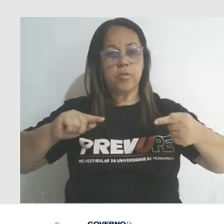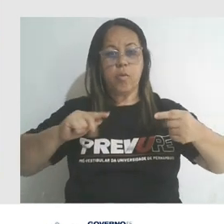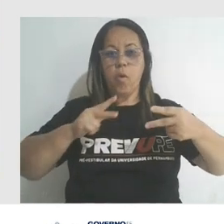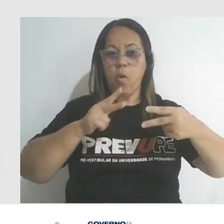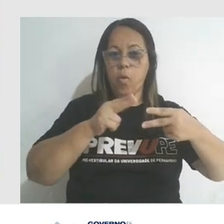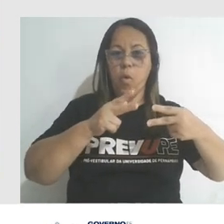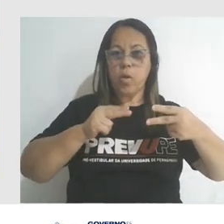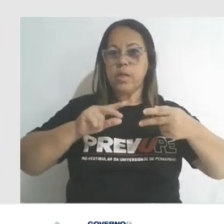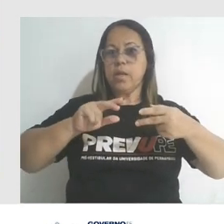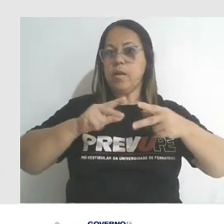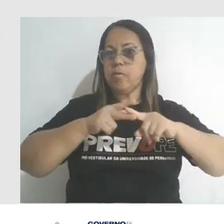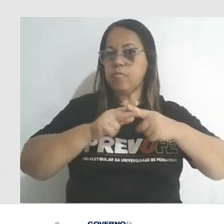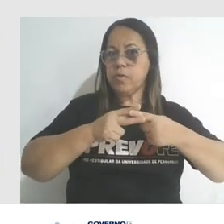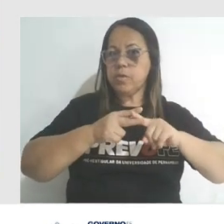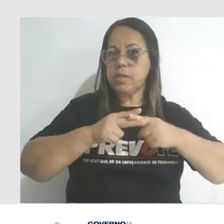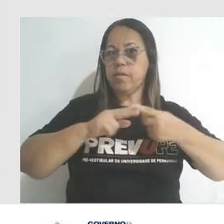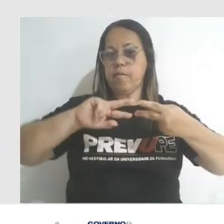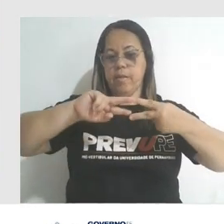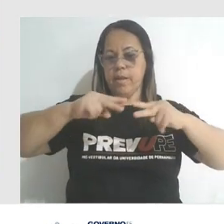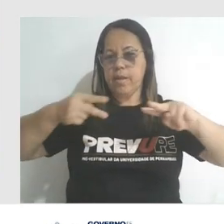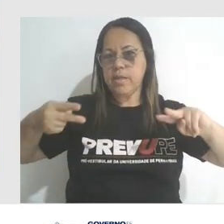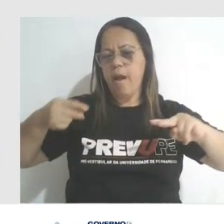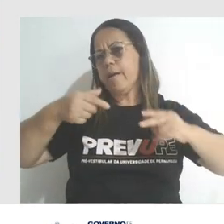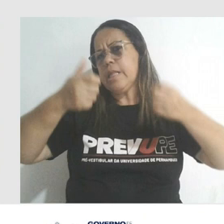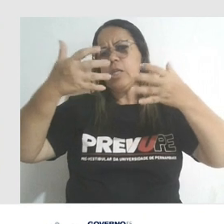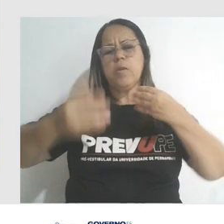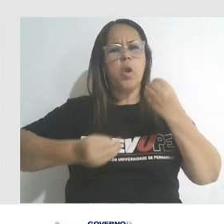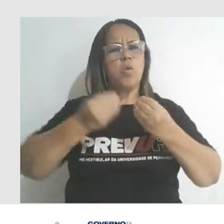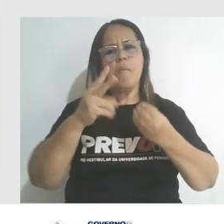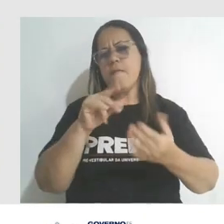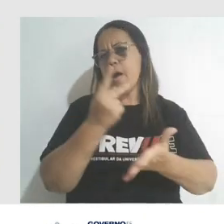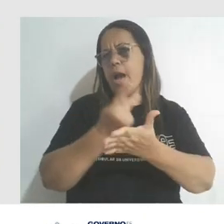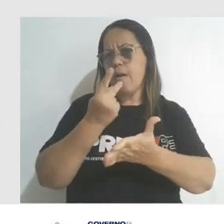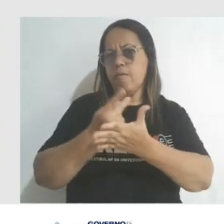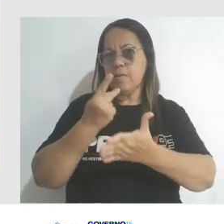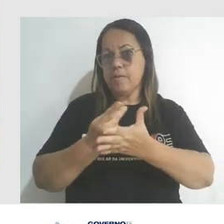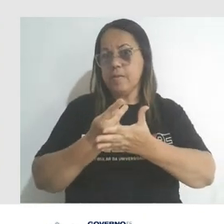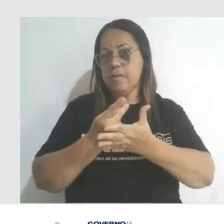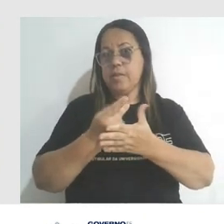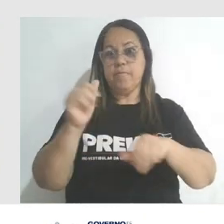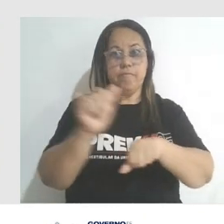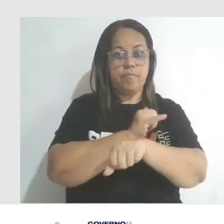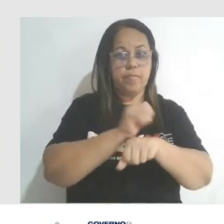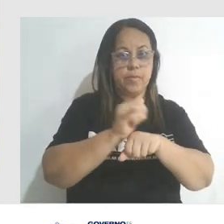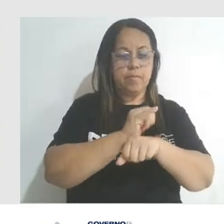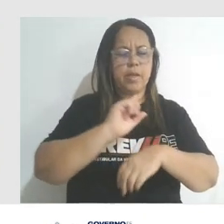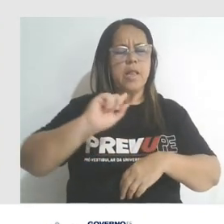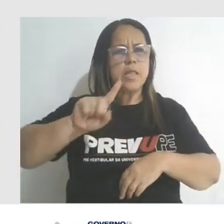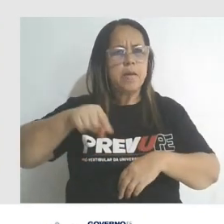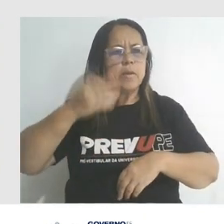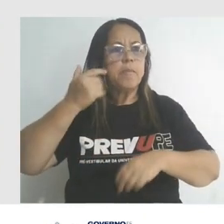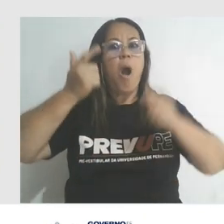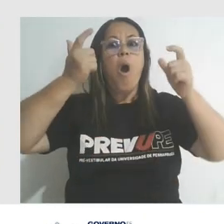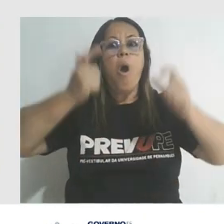reparo de DNA. Então, em seguida, pessoal, ele está explicando aí a técnica, né? Que é desenvolvida. Assim, após o reconhecimento do